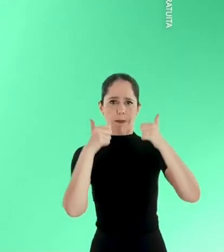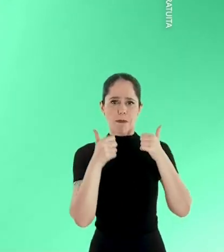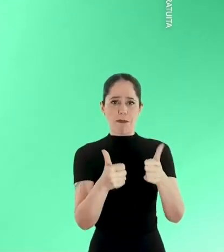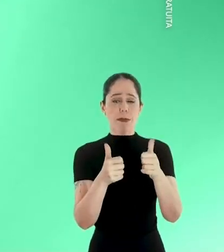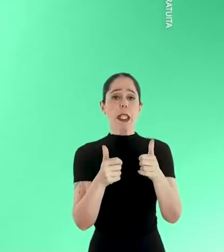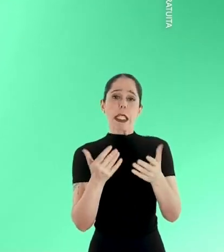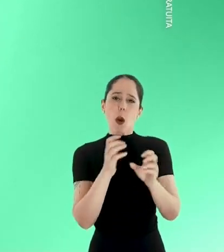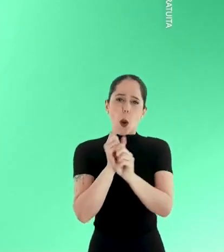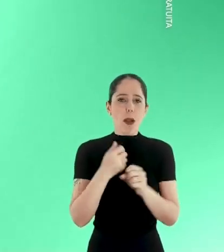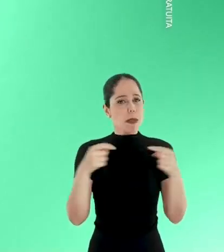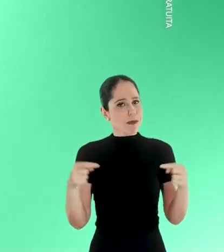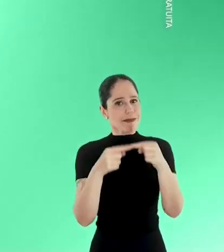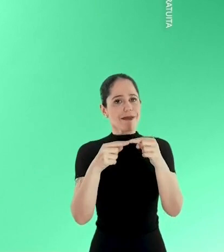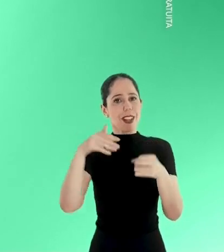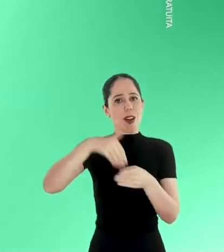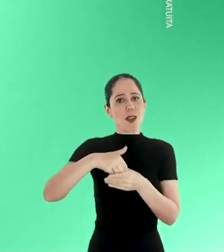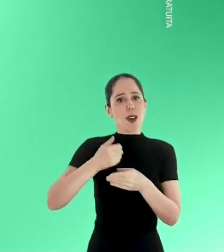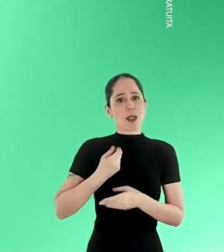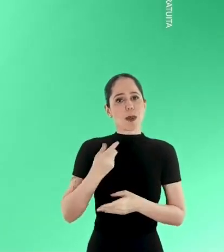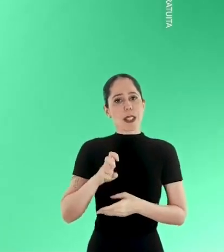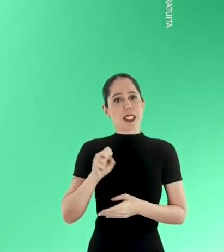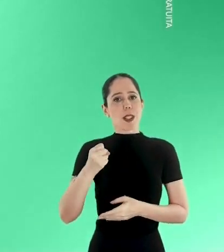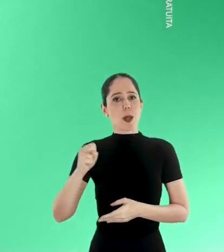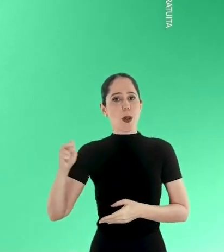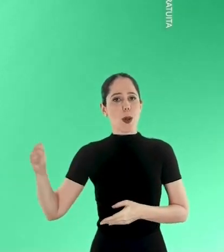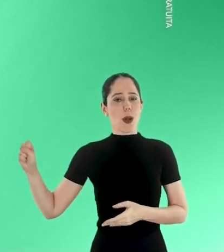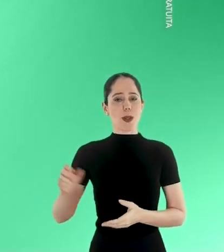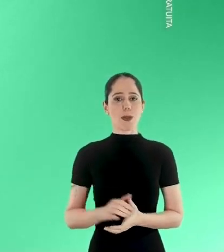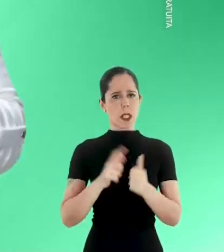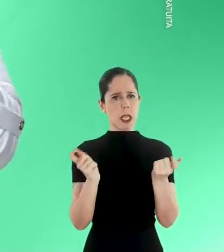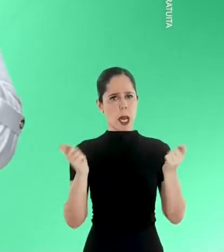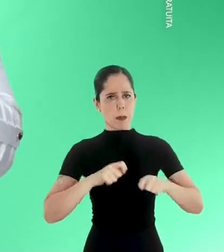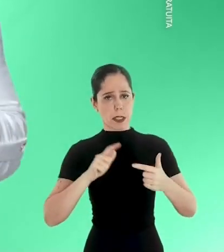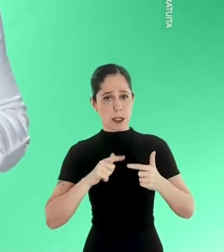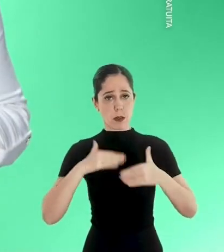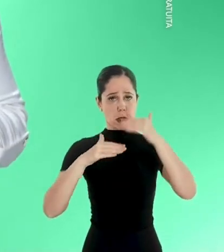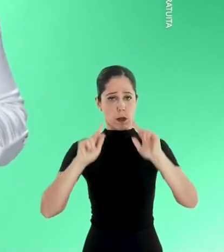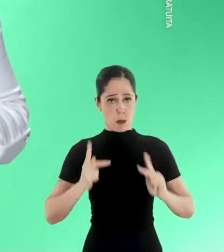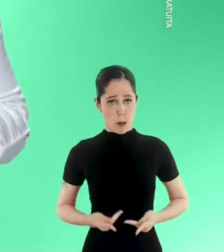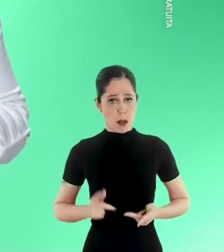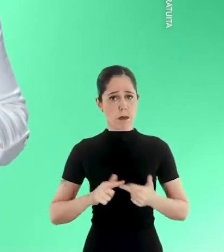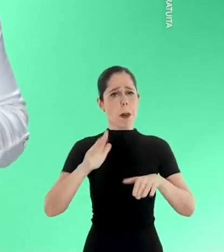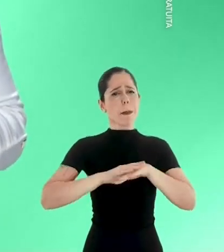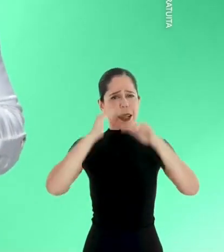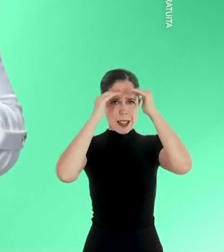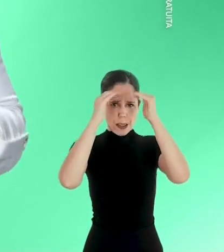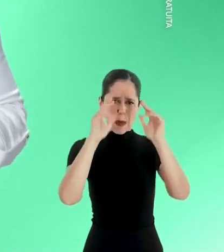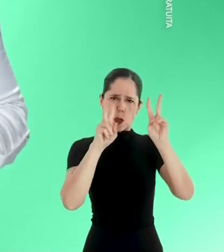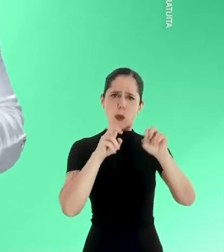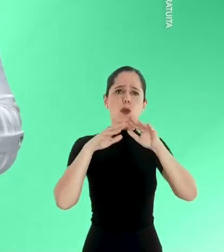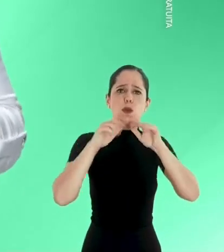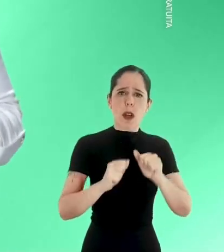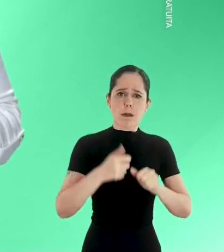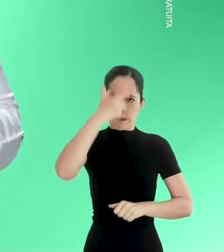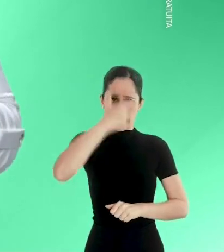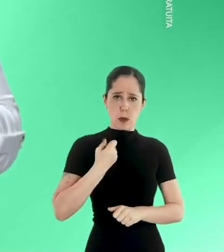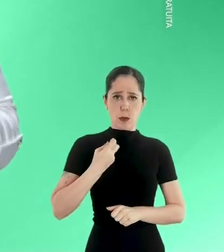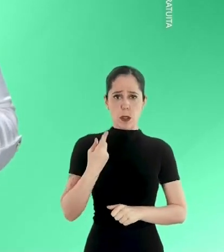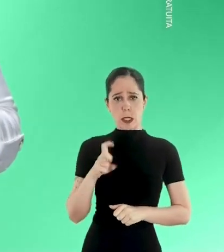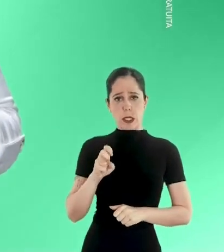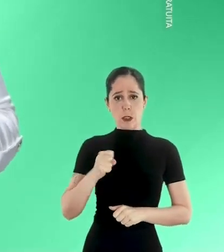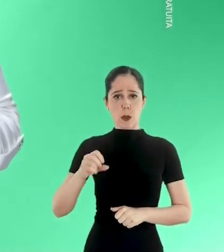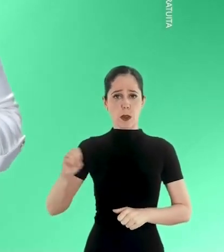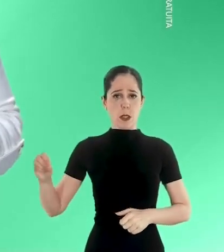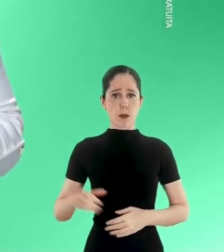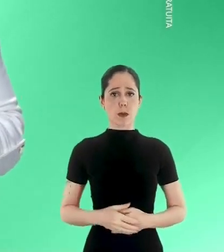prosperidade e abundância. A conta tem que fechar. Vote 15888. Capacitação, desenvolvimento humano, mais respeito à causa animal.